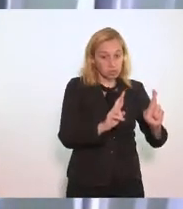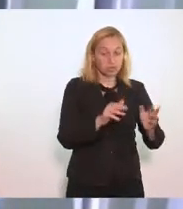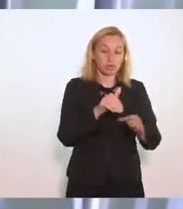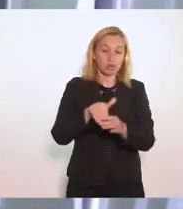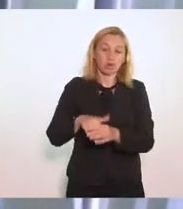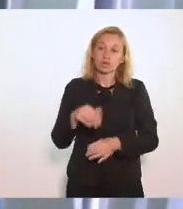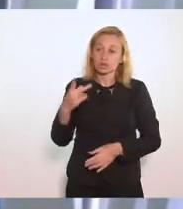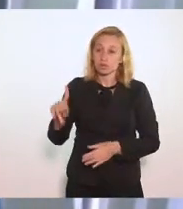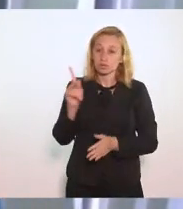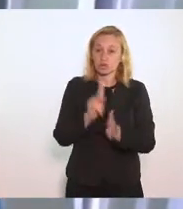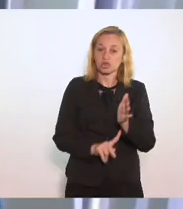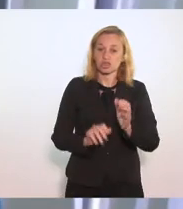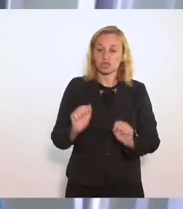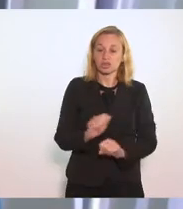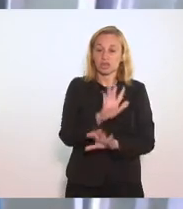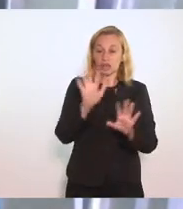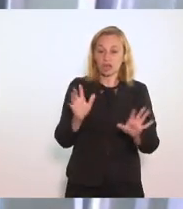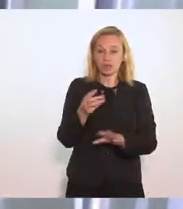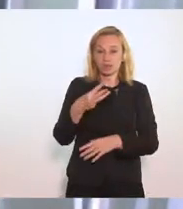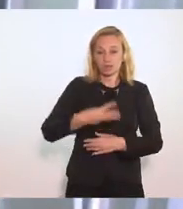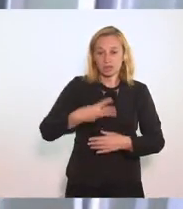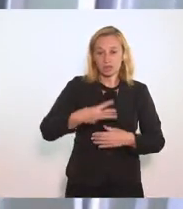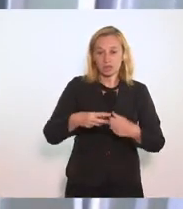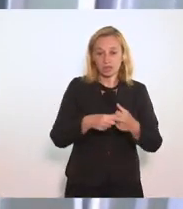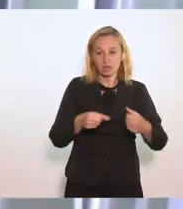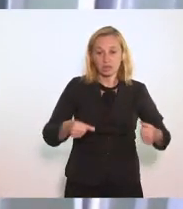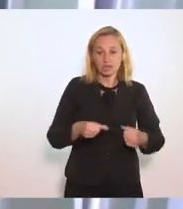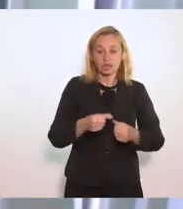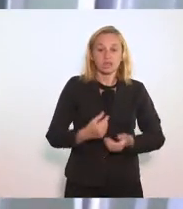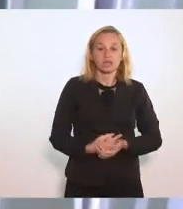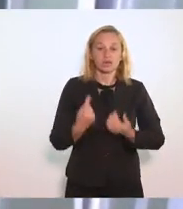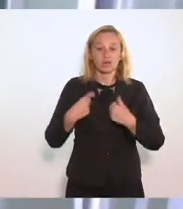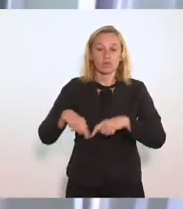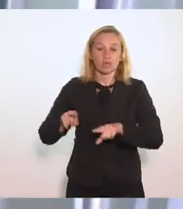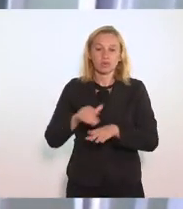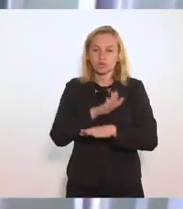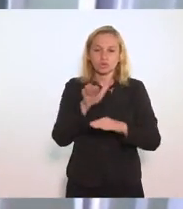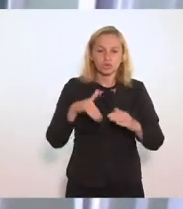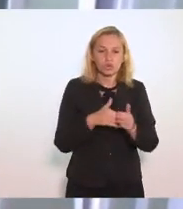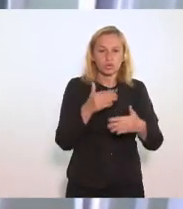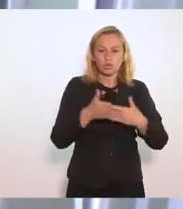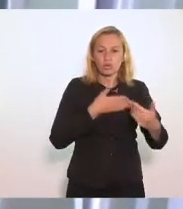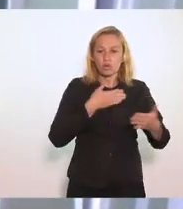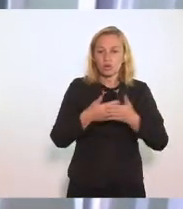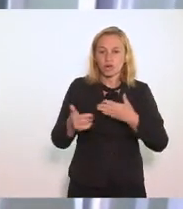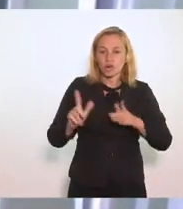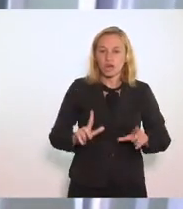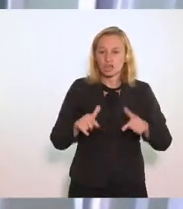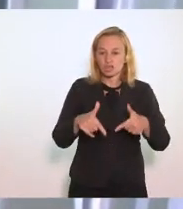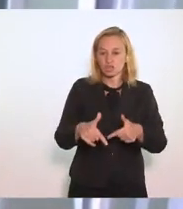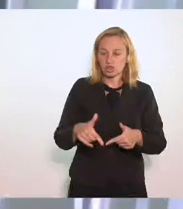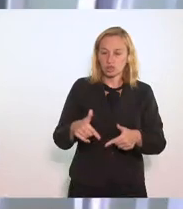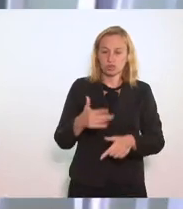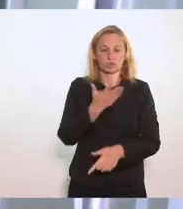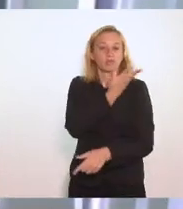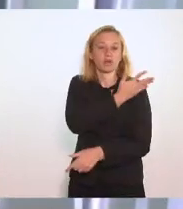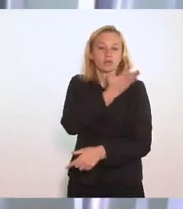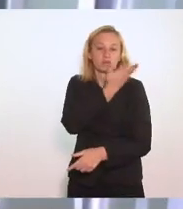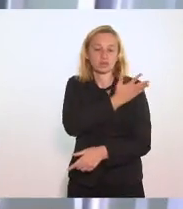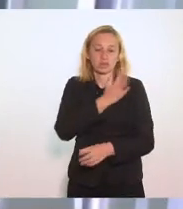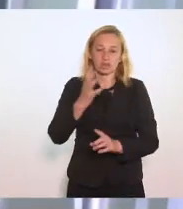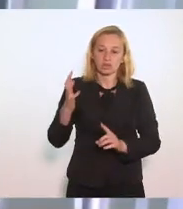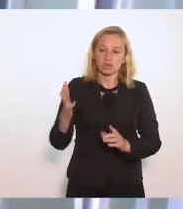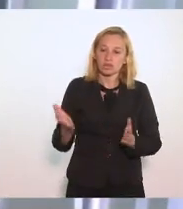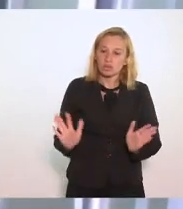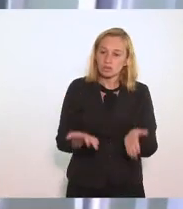E o artigo 3º É muito claro Se destina a enfrentar Toda e qualquer forma De discriminação religiosa Estimulando a